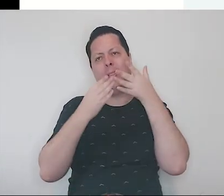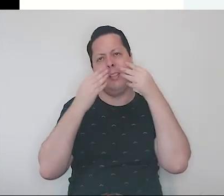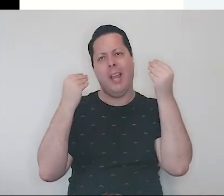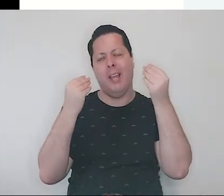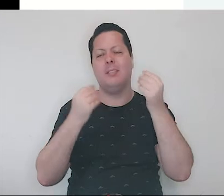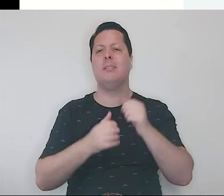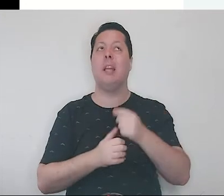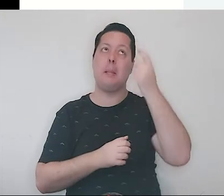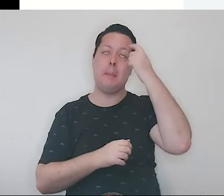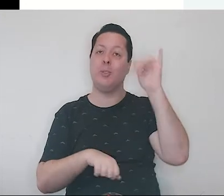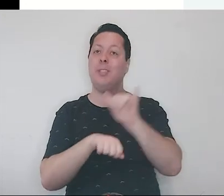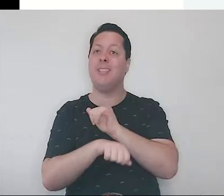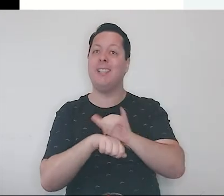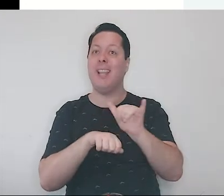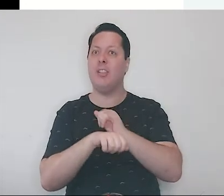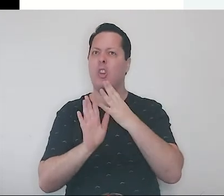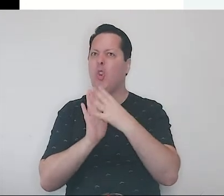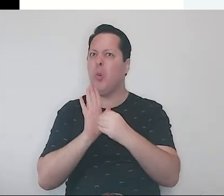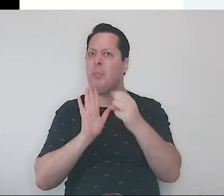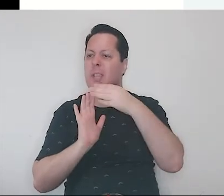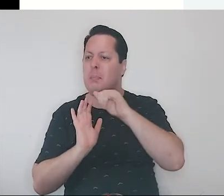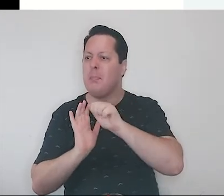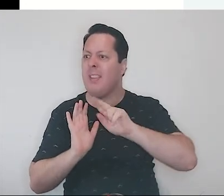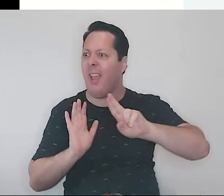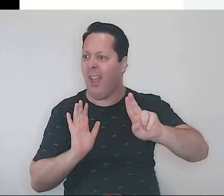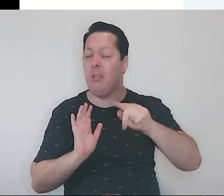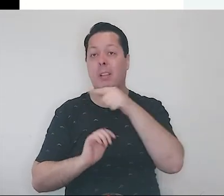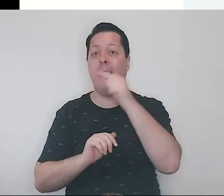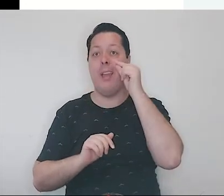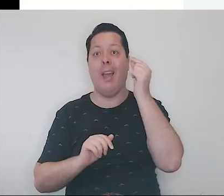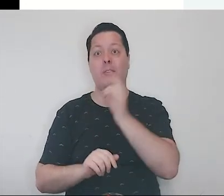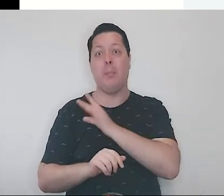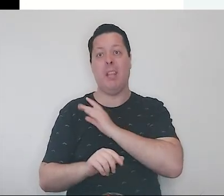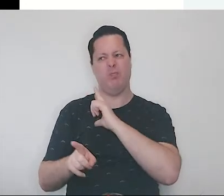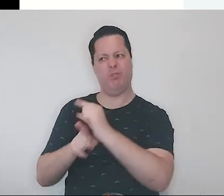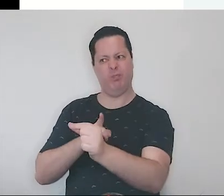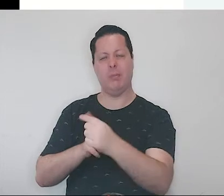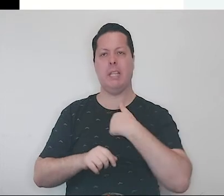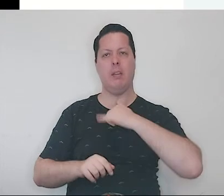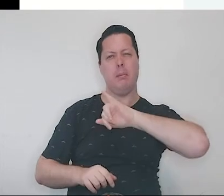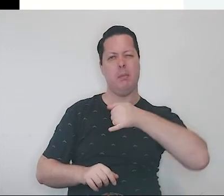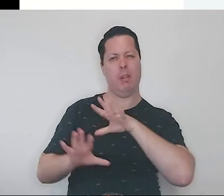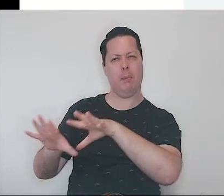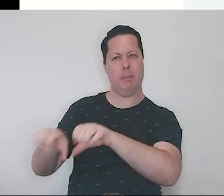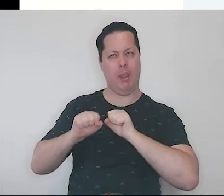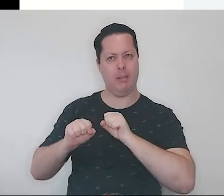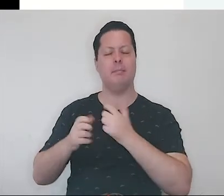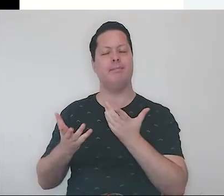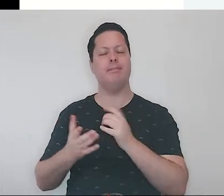fazendo isso, todos os ratos iriam embora, deixando o pacote grande e pacote pequeno para levar para casa.